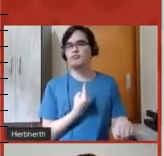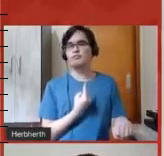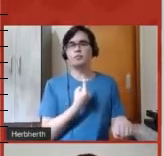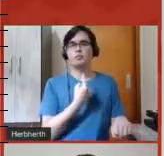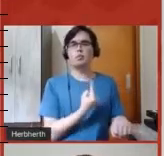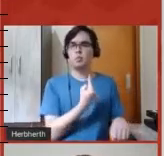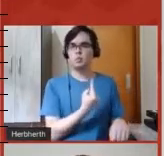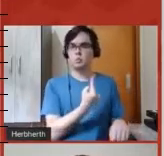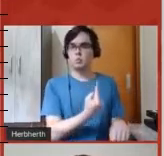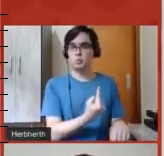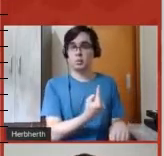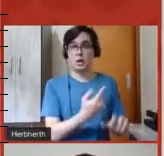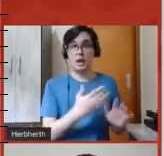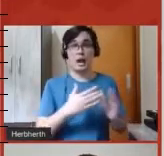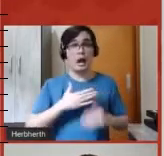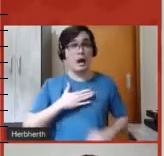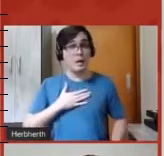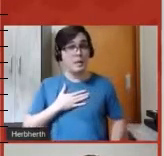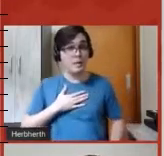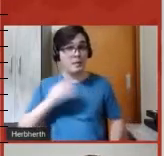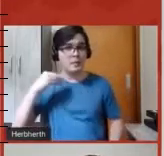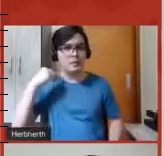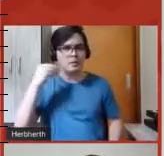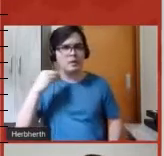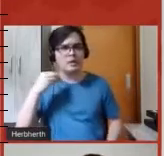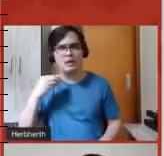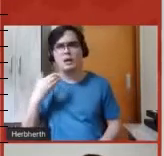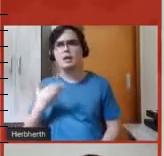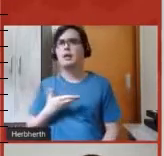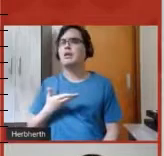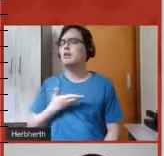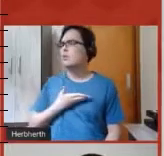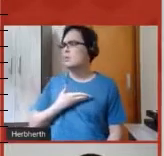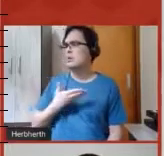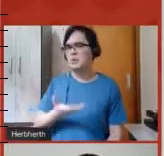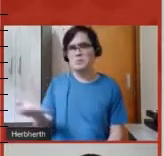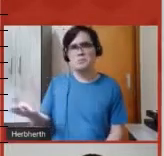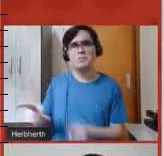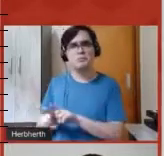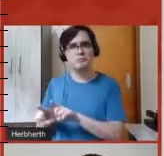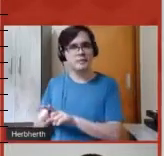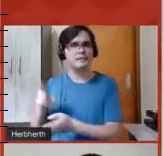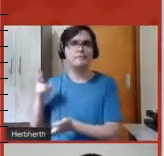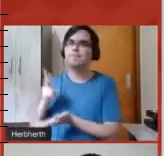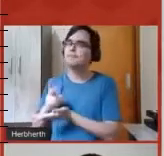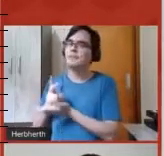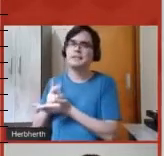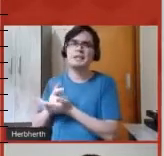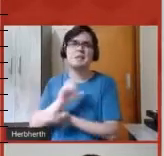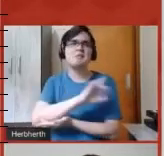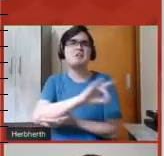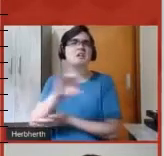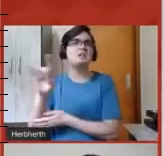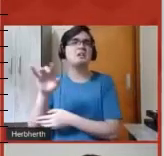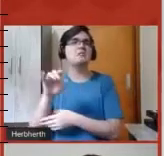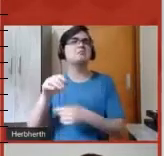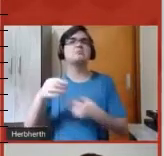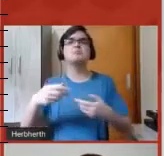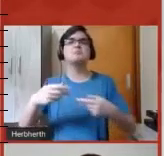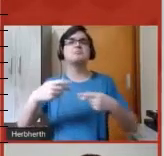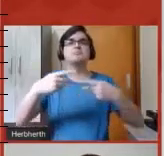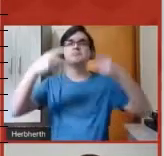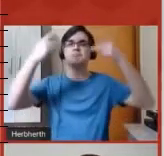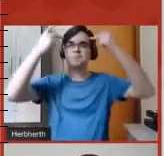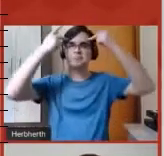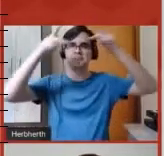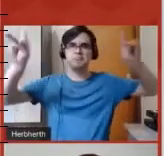experiência, dos meus colegas, sempre foi assim. Cada um faz o seu, cada um por si, e nós